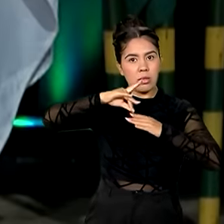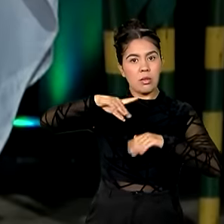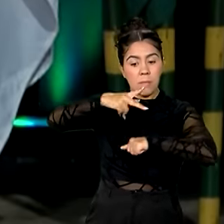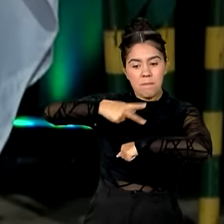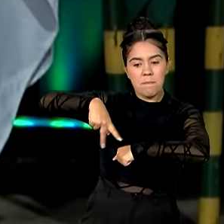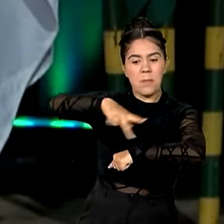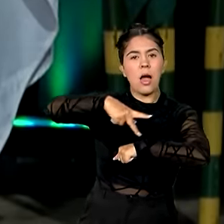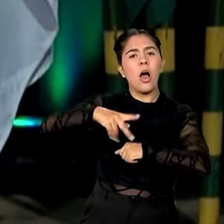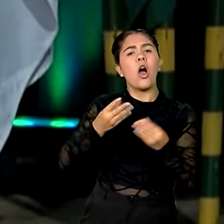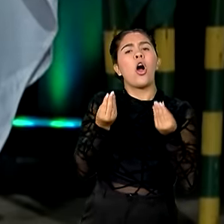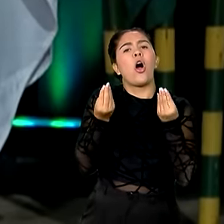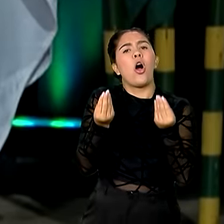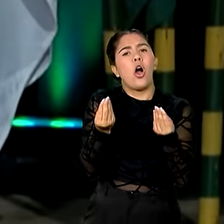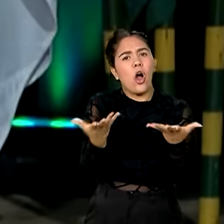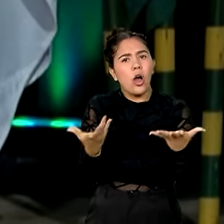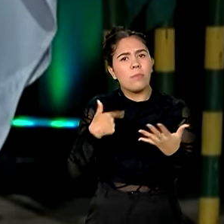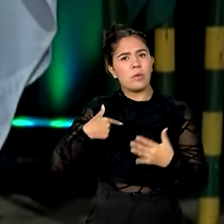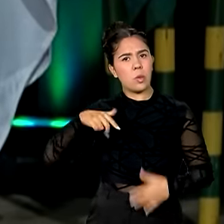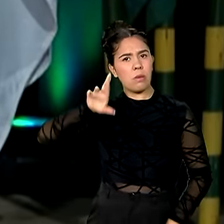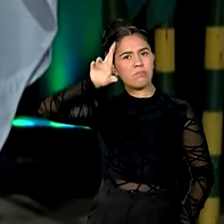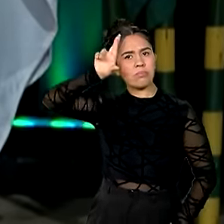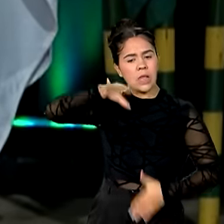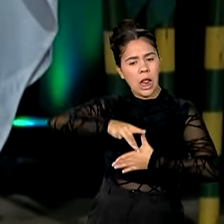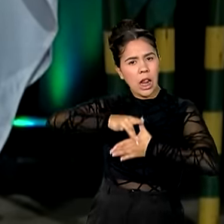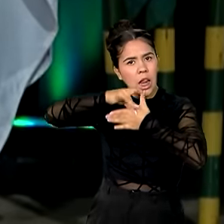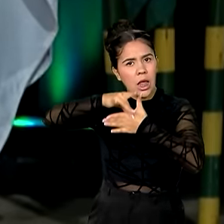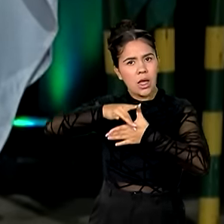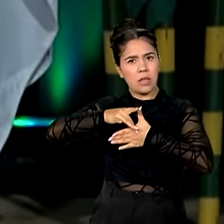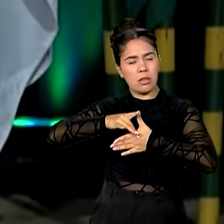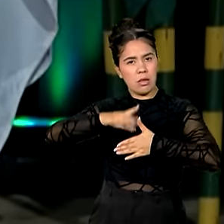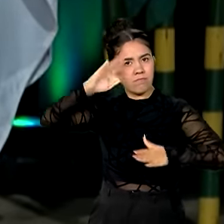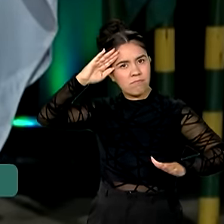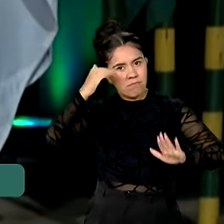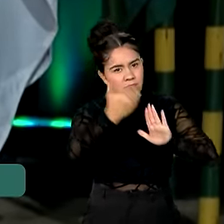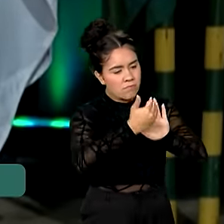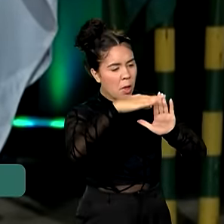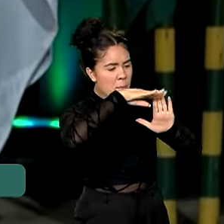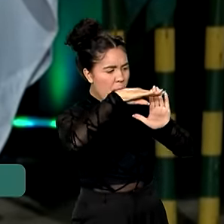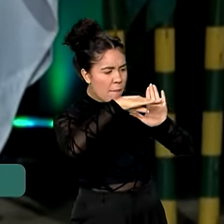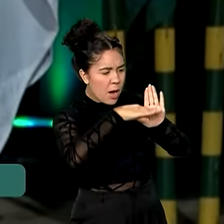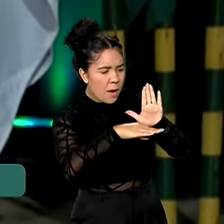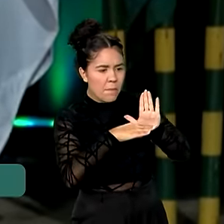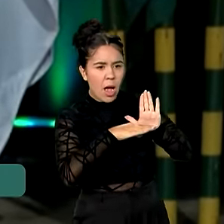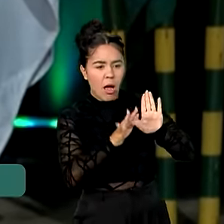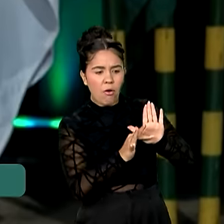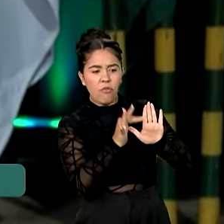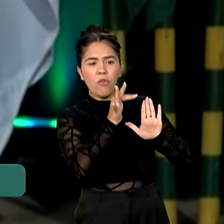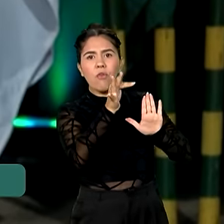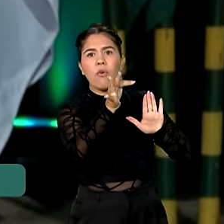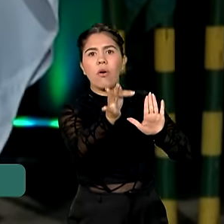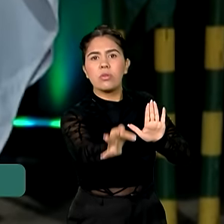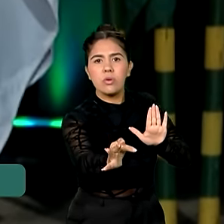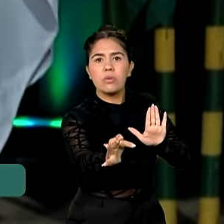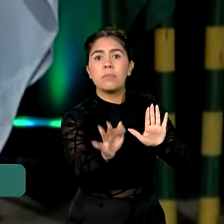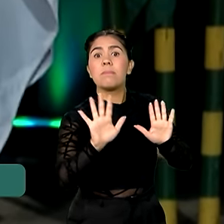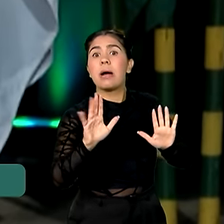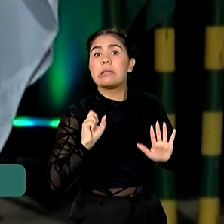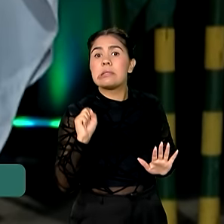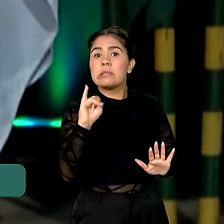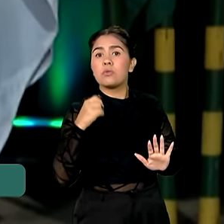liderar um processo de metas, de futuro, de missões, se eu não tiver